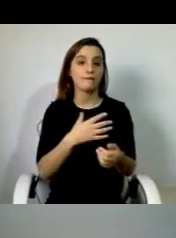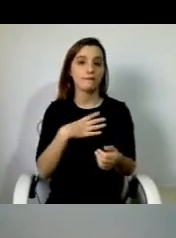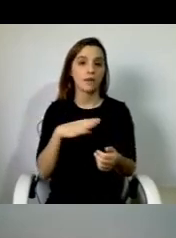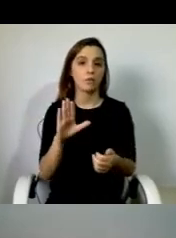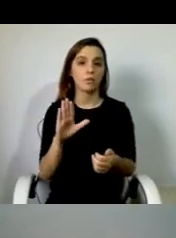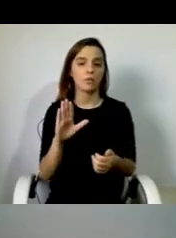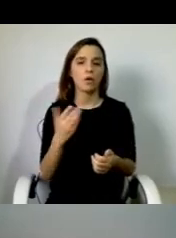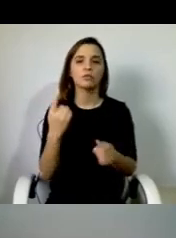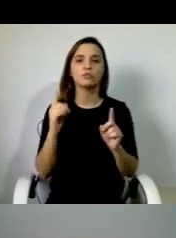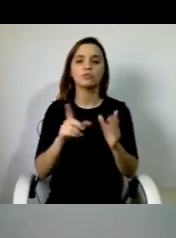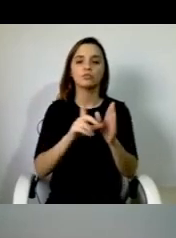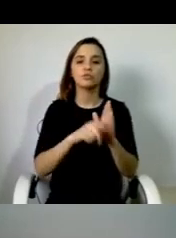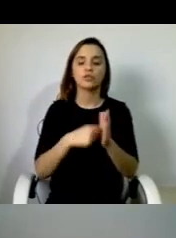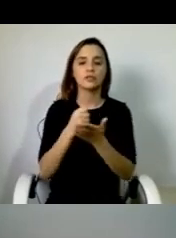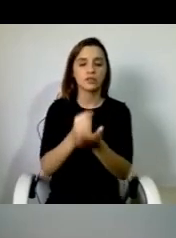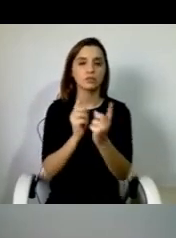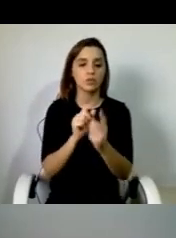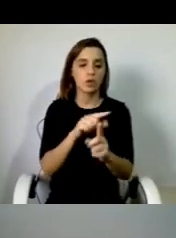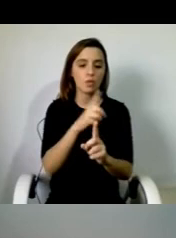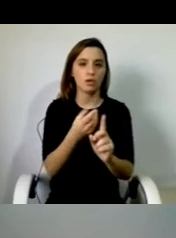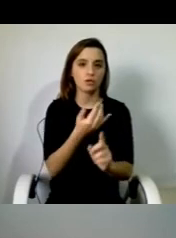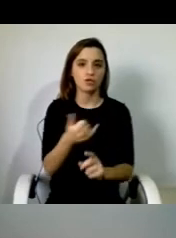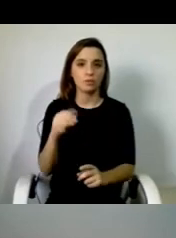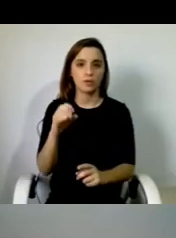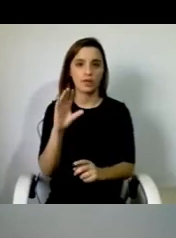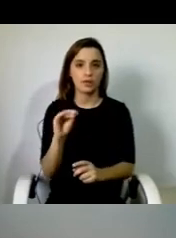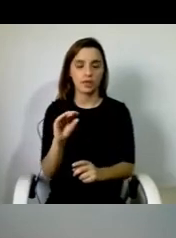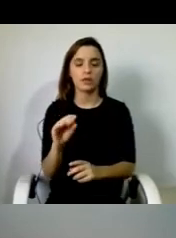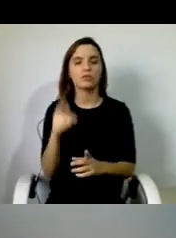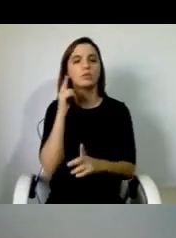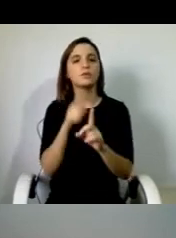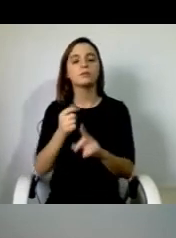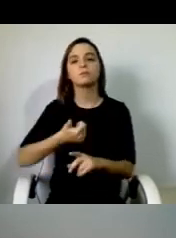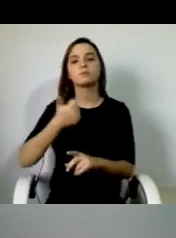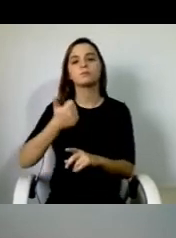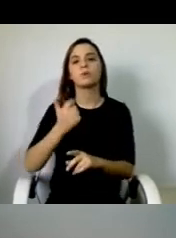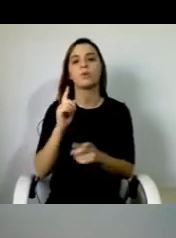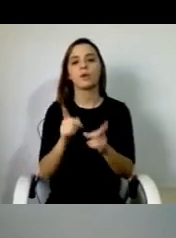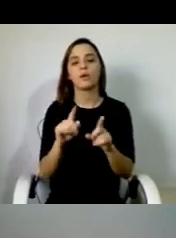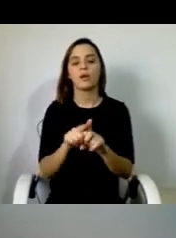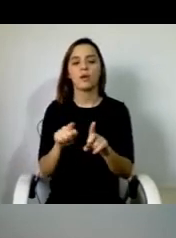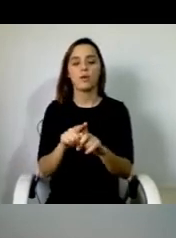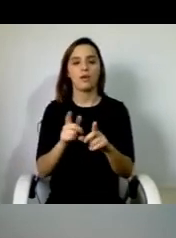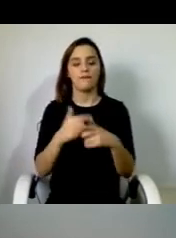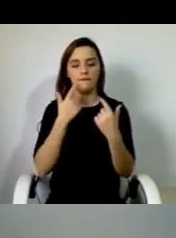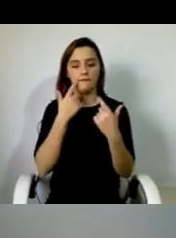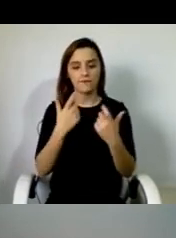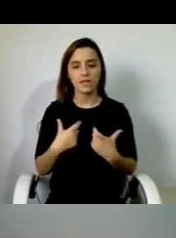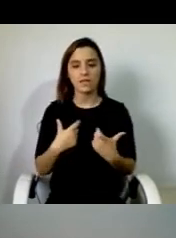pessoal em 2010, um dos nossos pontos fundamentais era retirar a sobrecarga física que